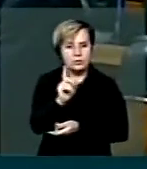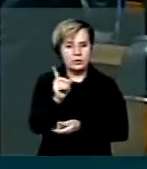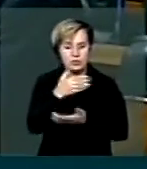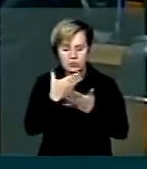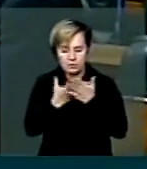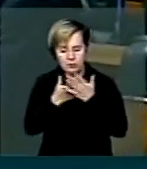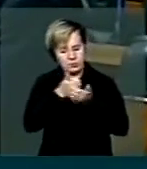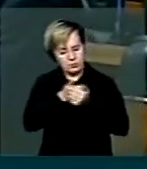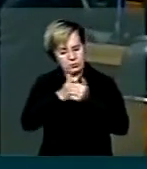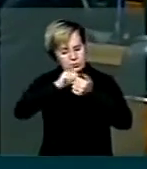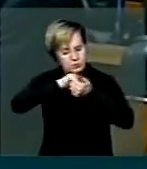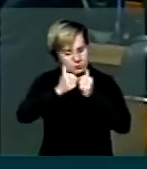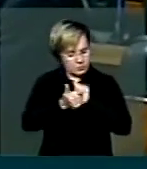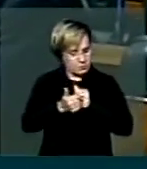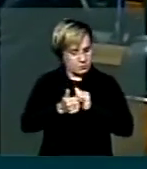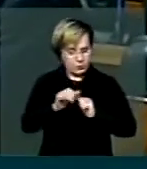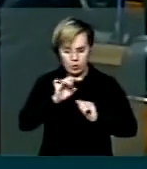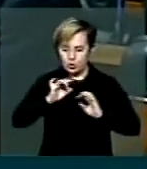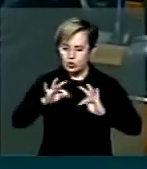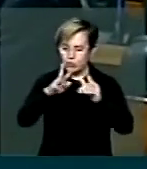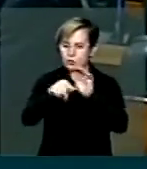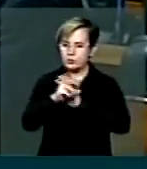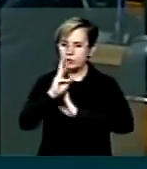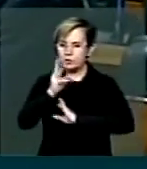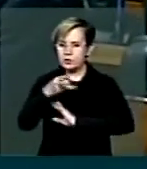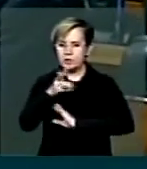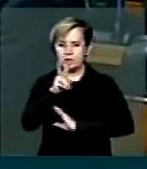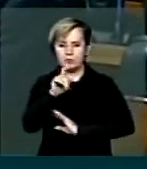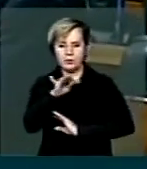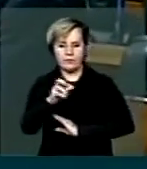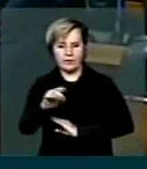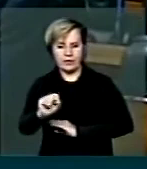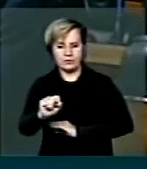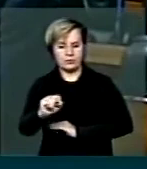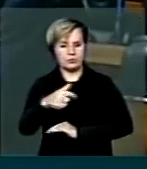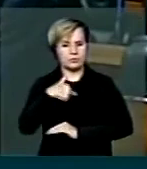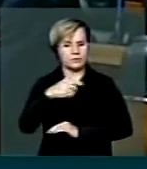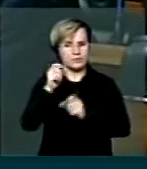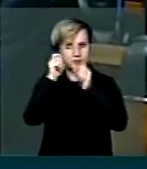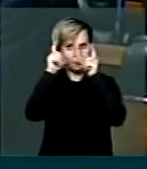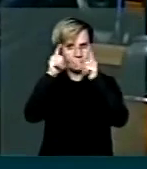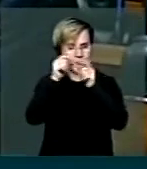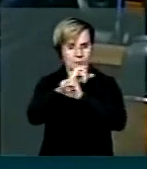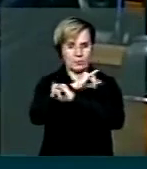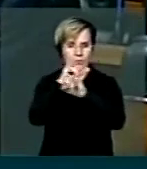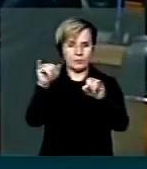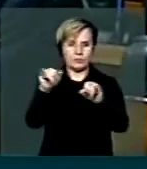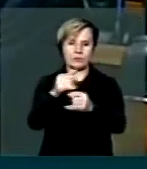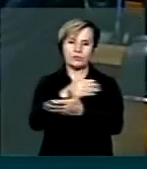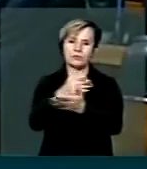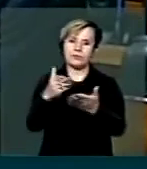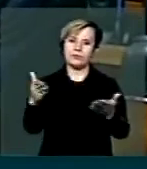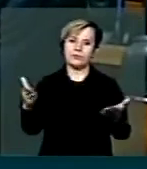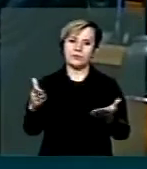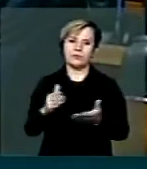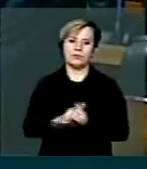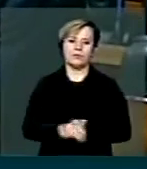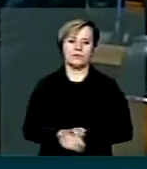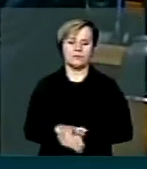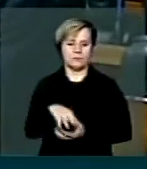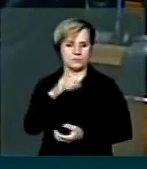analisarmos e avaliarmos cada um desses vetos. Eu quero chamar a atenção dos senhores, das senhoras